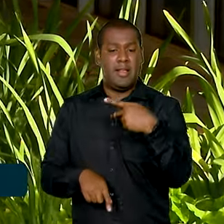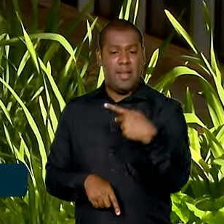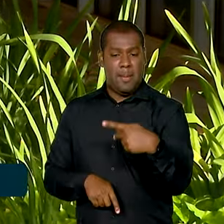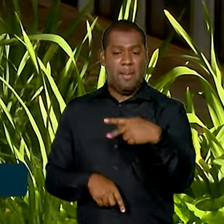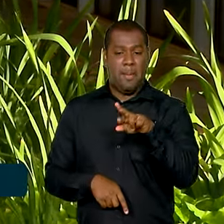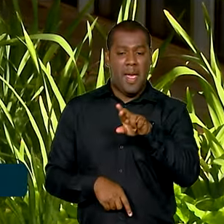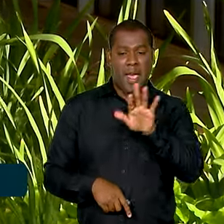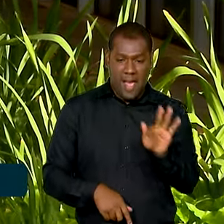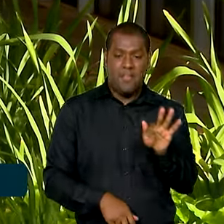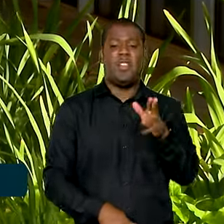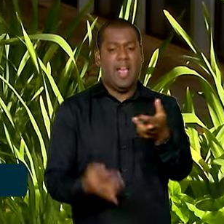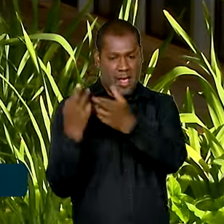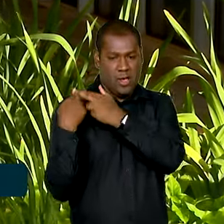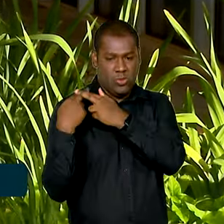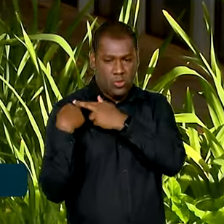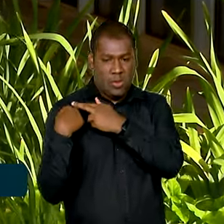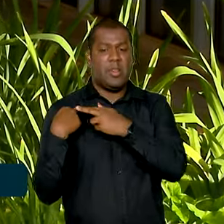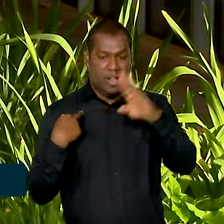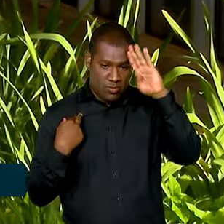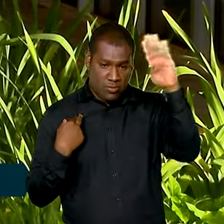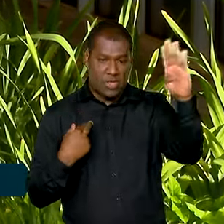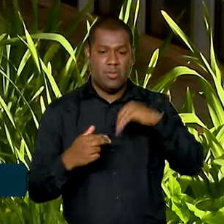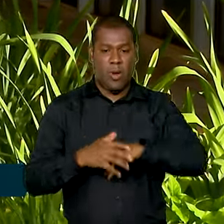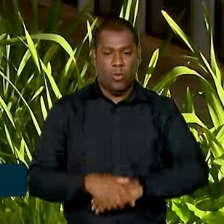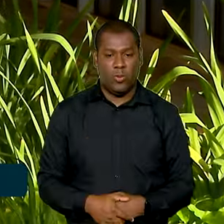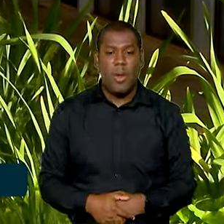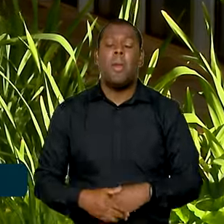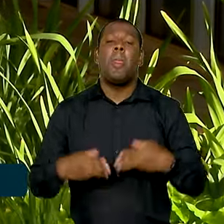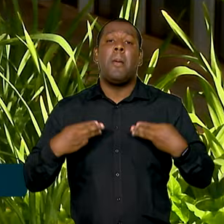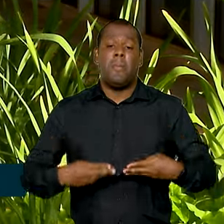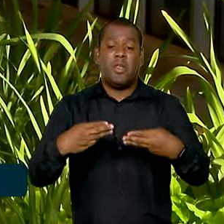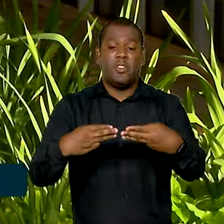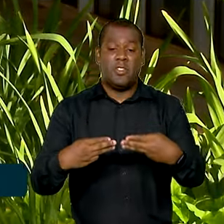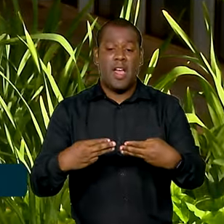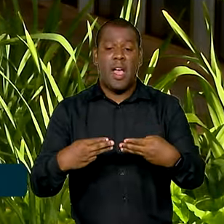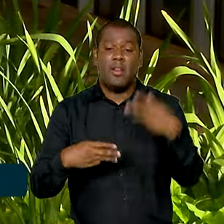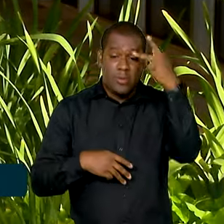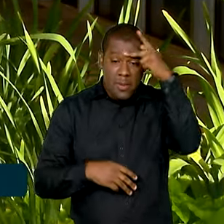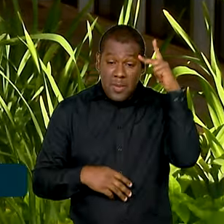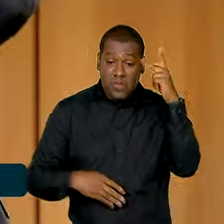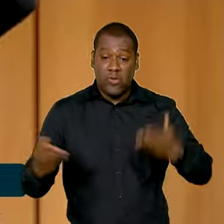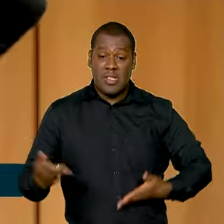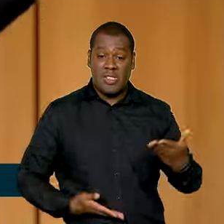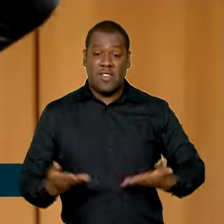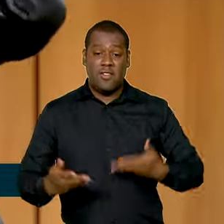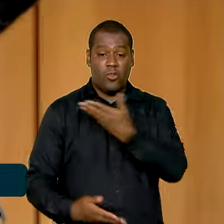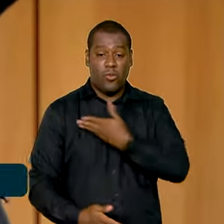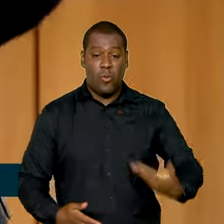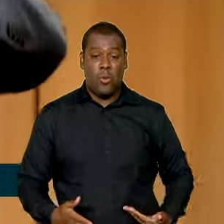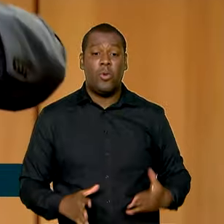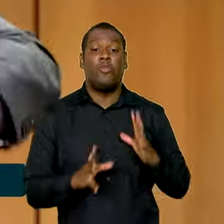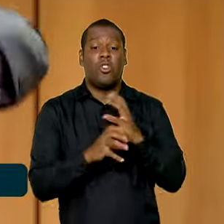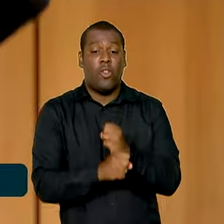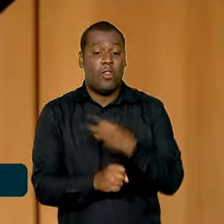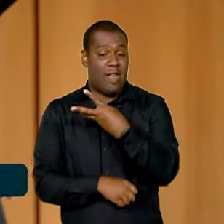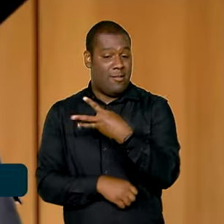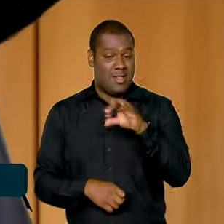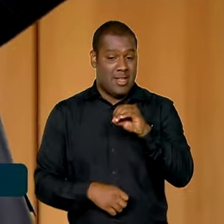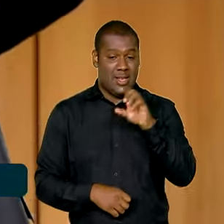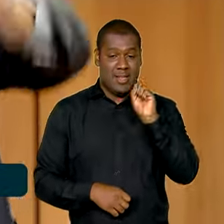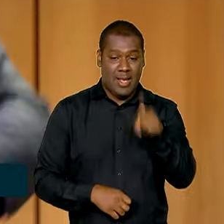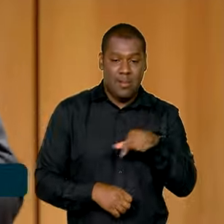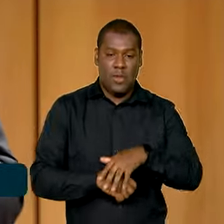Penitenciário Nacional. Ao todo, o Ministério tem cerca de 30 mil funcionários. O tema principal do país,